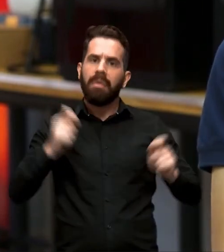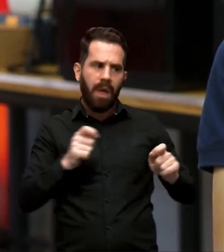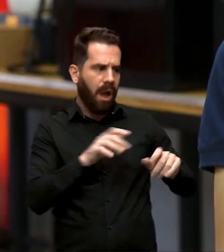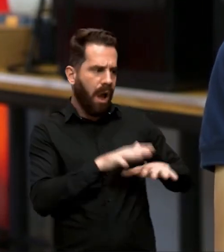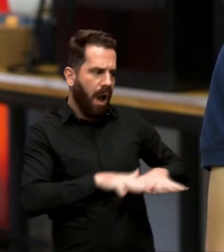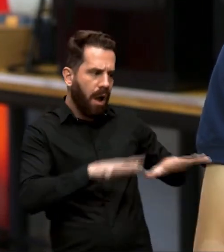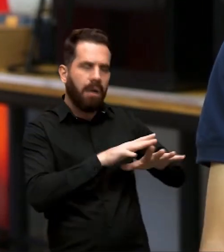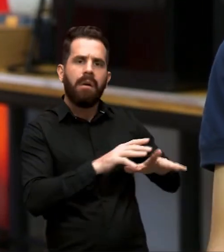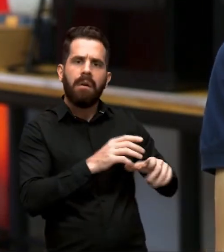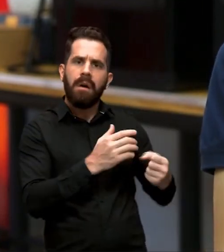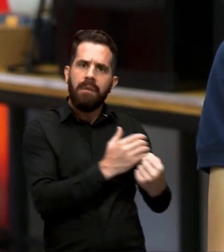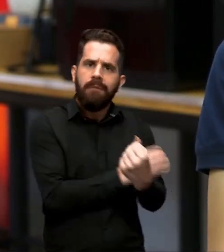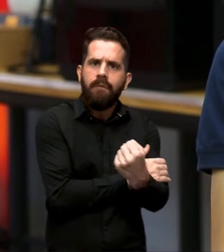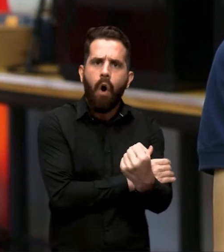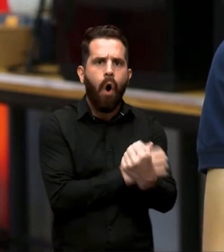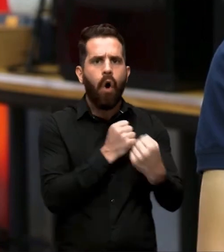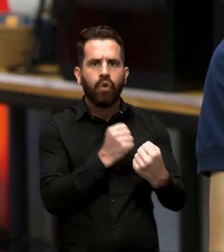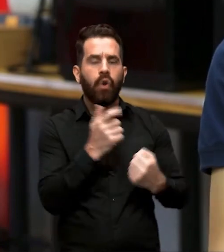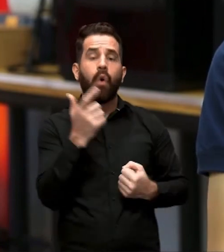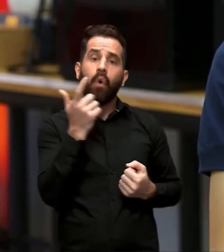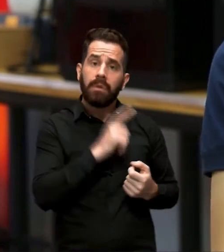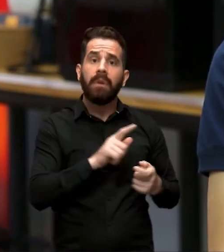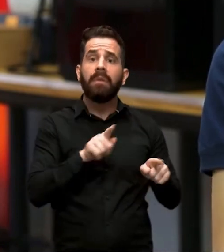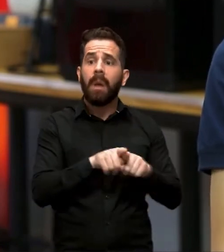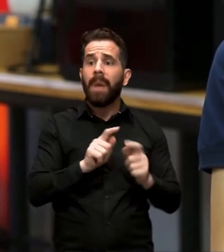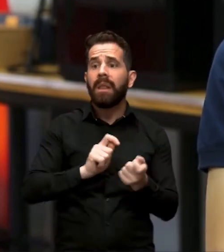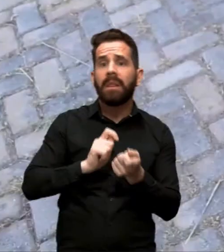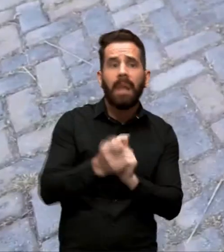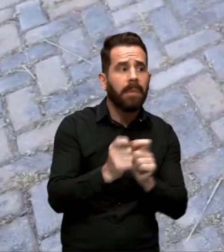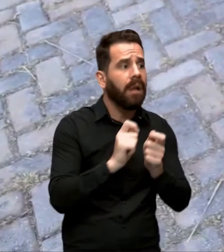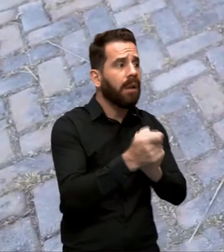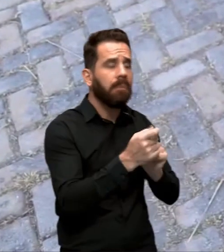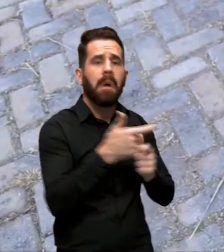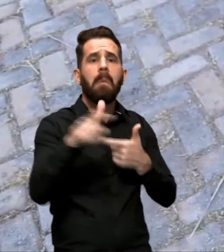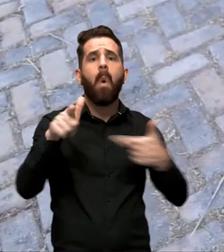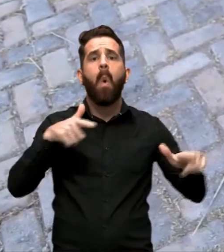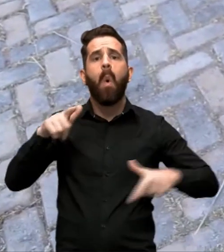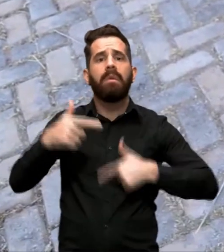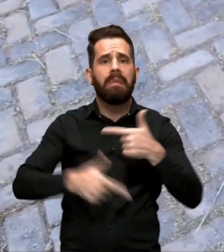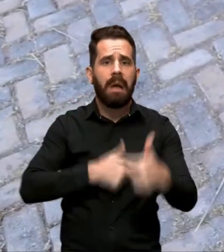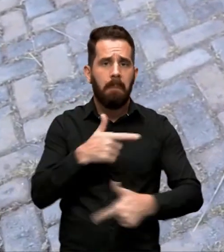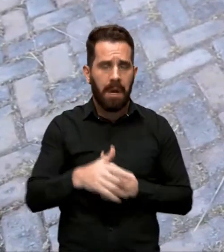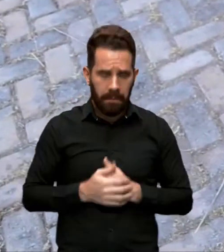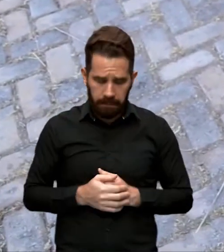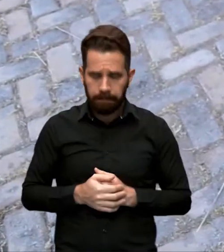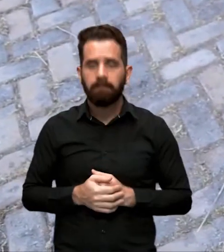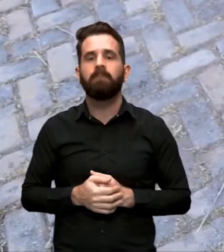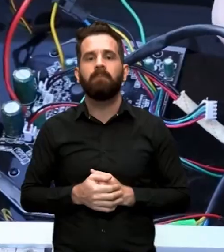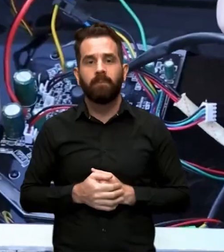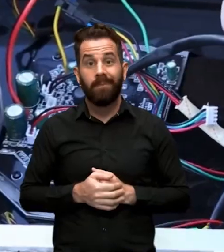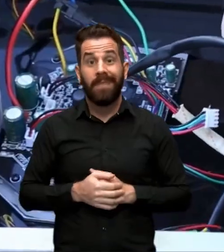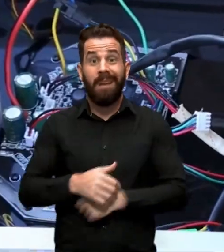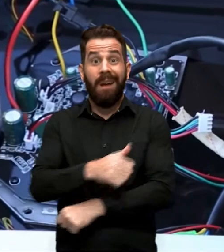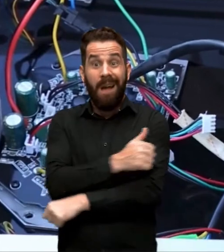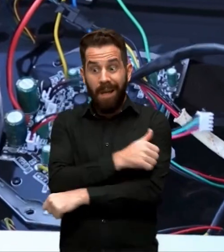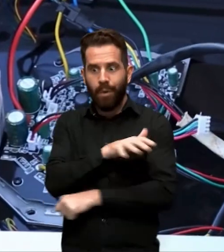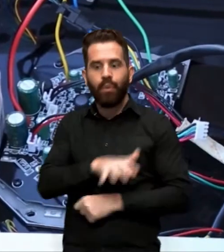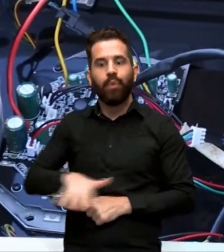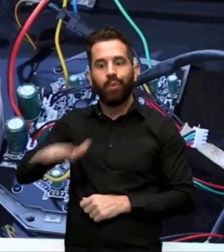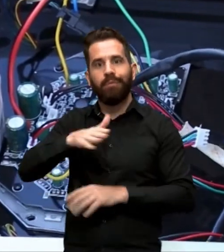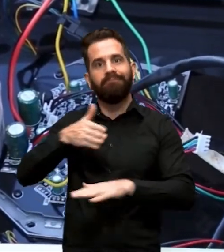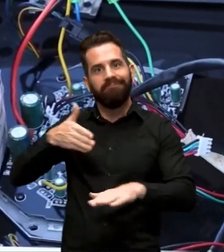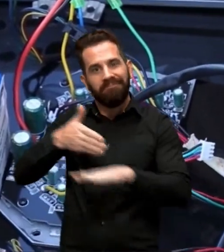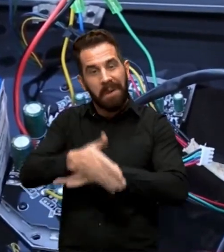e que ele também pudesse ser adaptado para diversas funcionalidades públicas. O envolvimento dos estudantes no projeto contribui para o